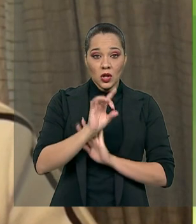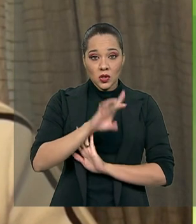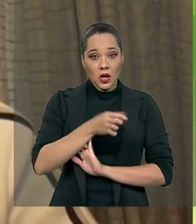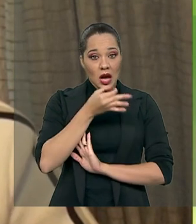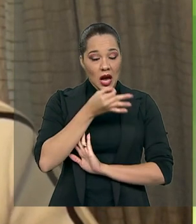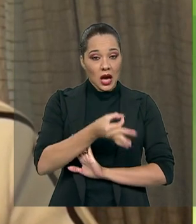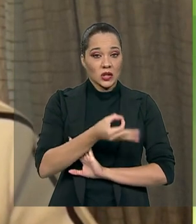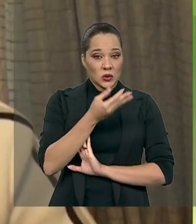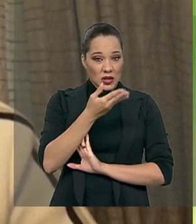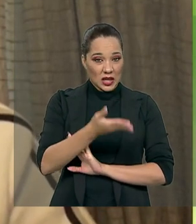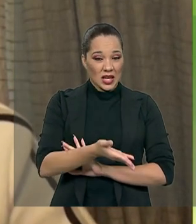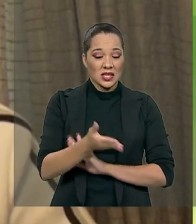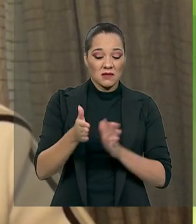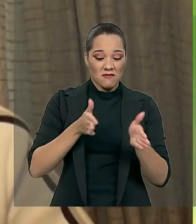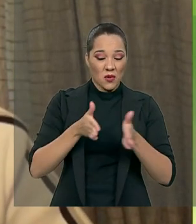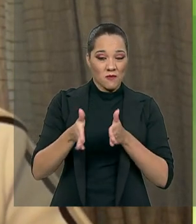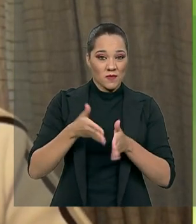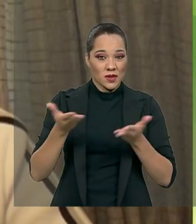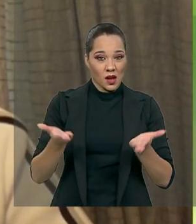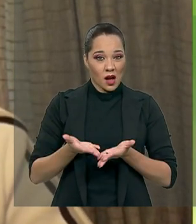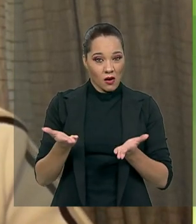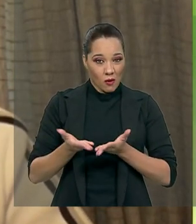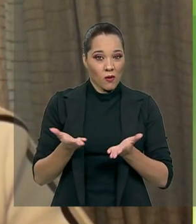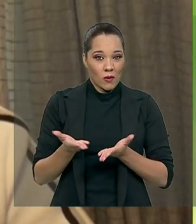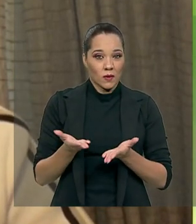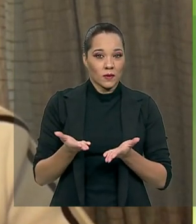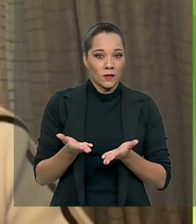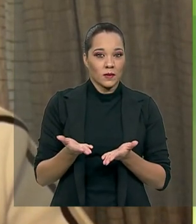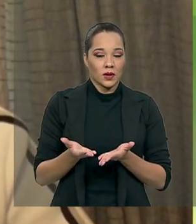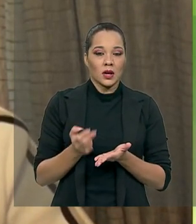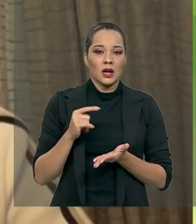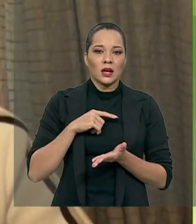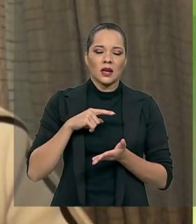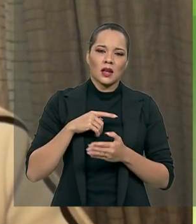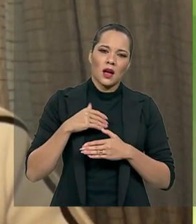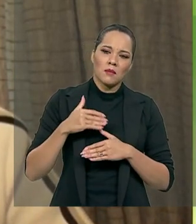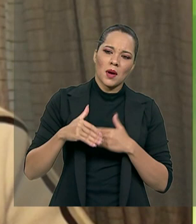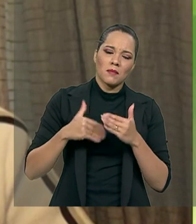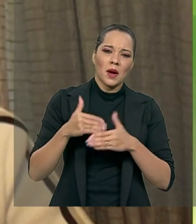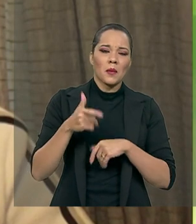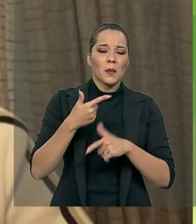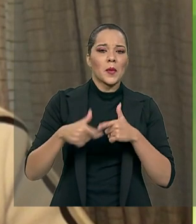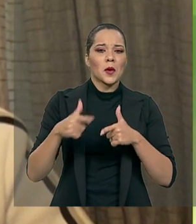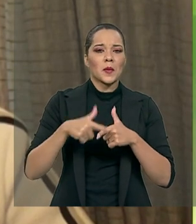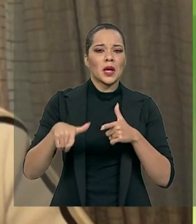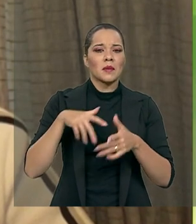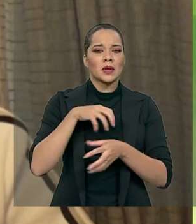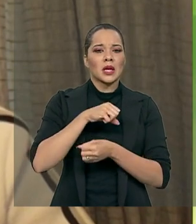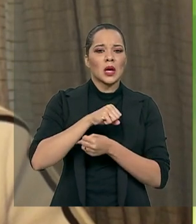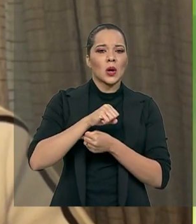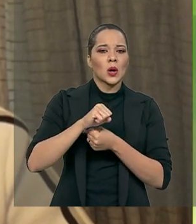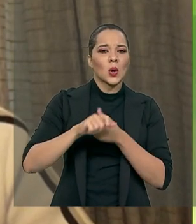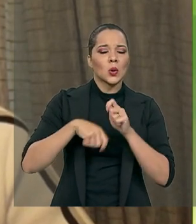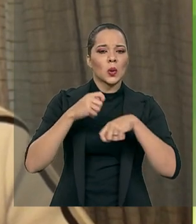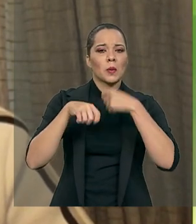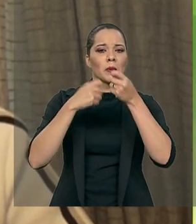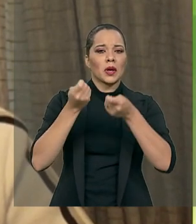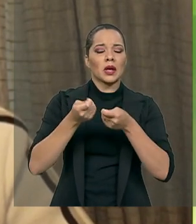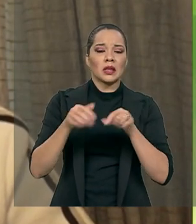que esse momento em que nós estamos passando por uma severa crise econômica e